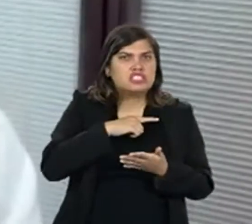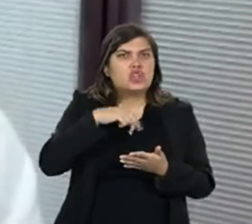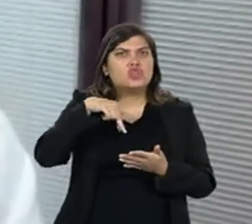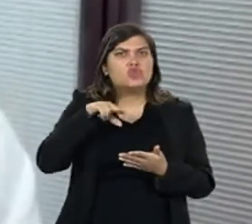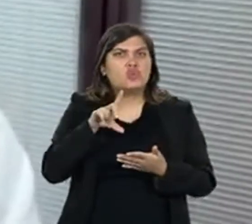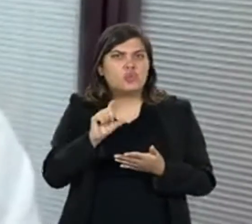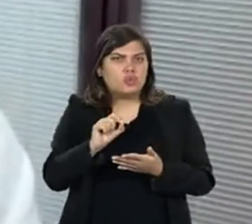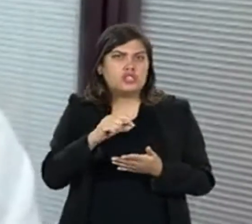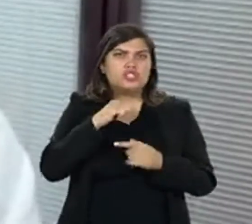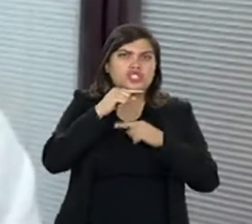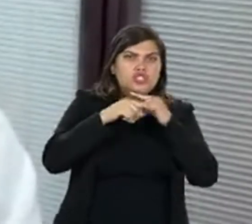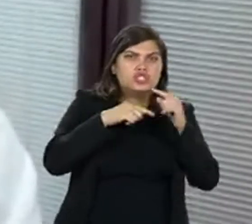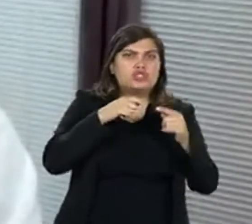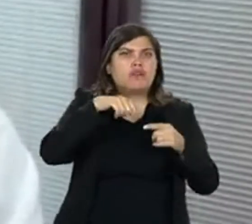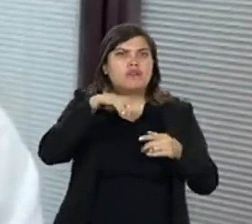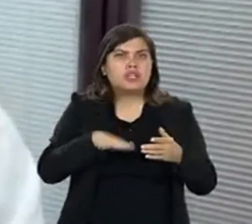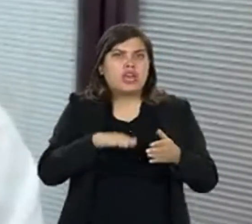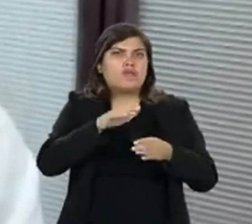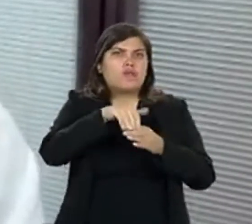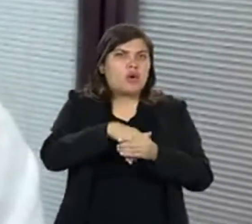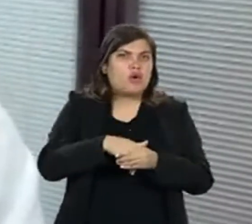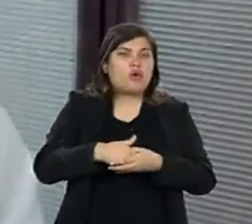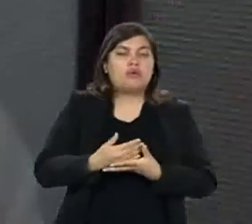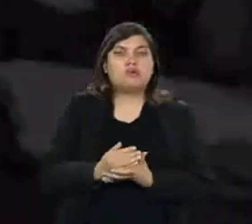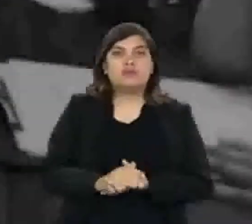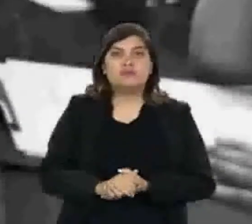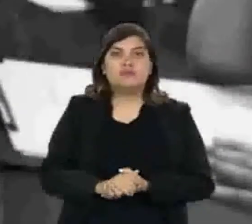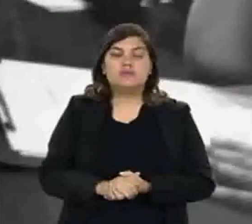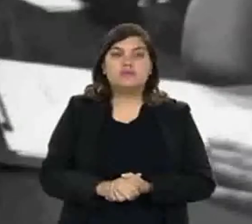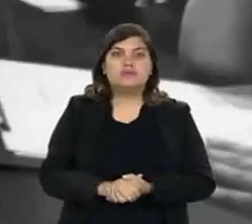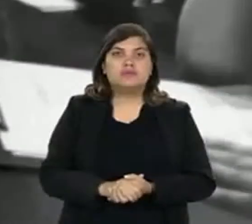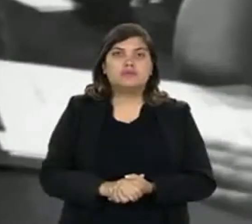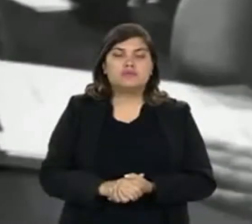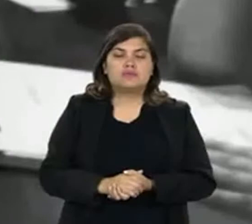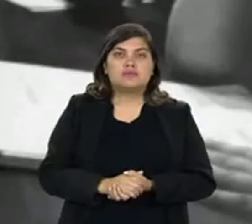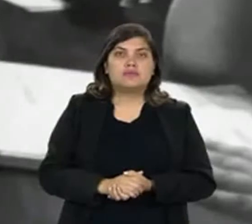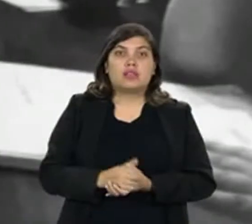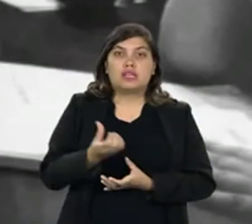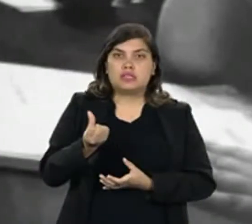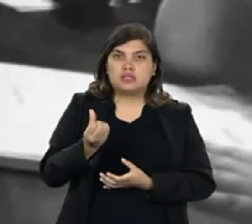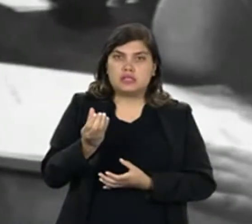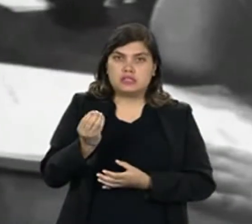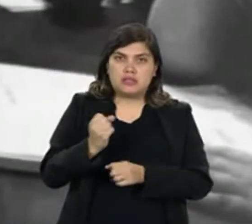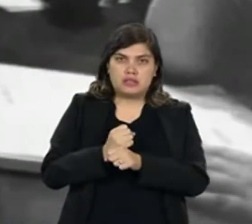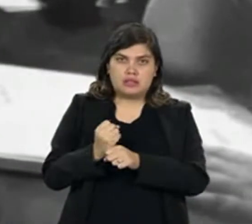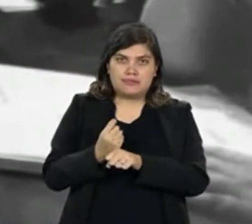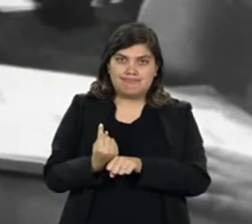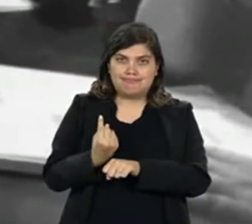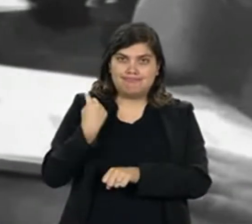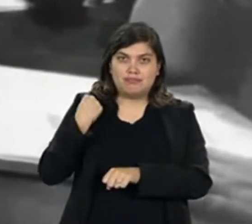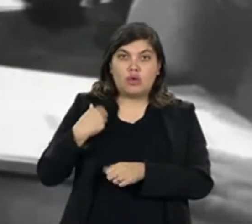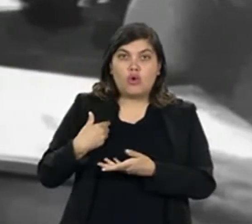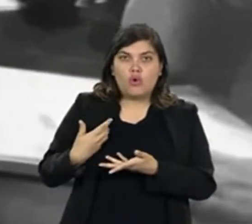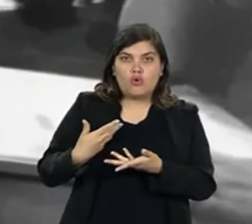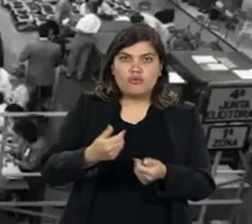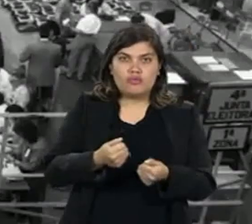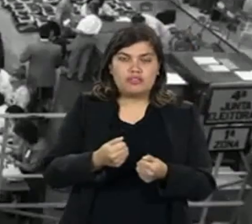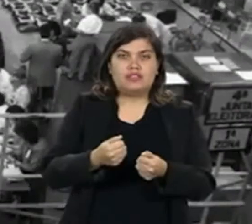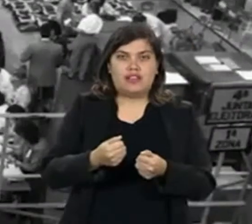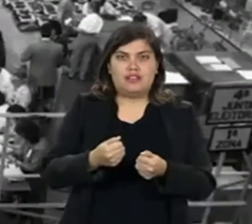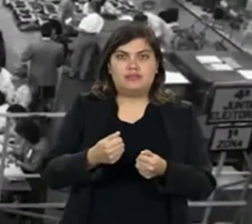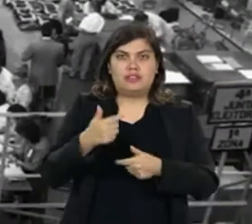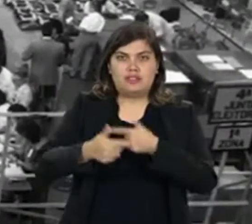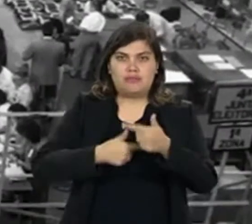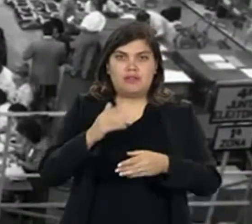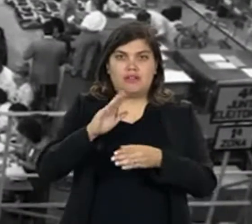anulado, ficava naquela dúvida para quem tinha sido aquele voto. Há 60 anos, fui convidado para ser mesário. Depois,